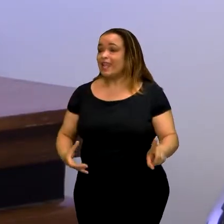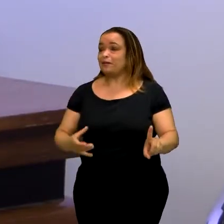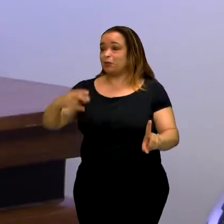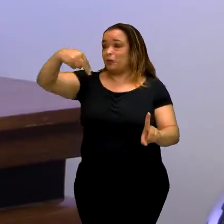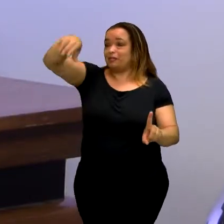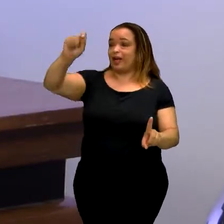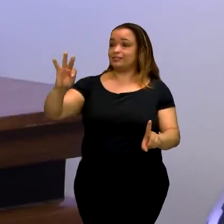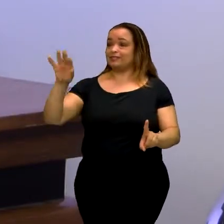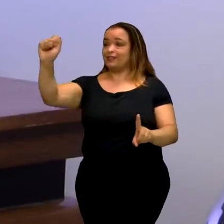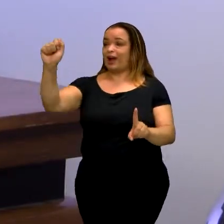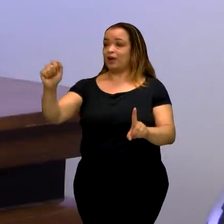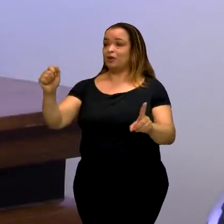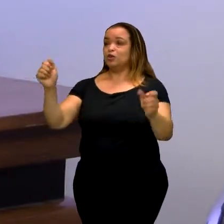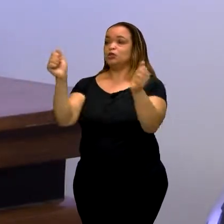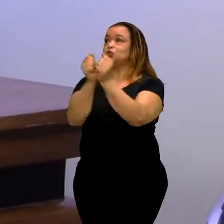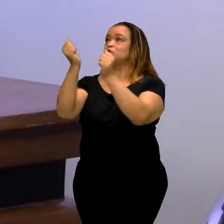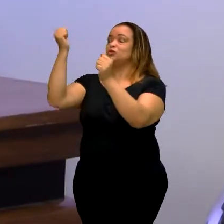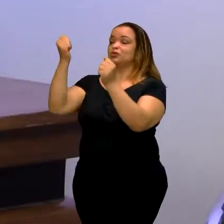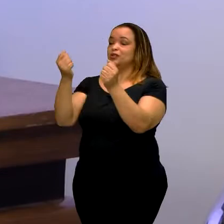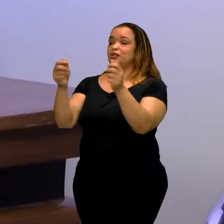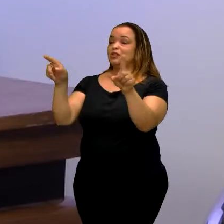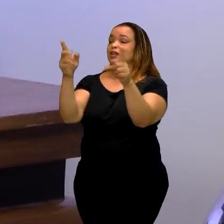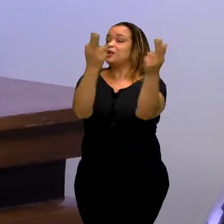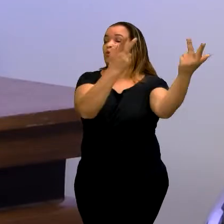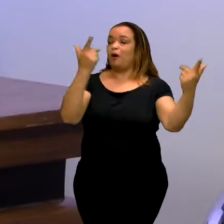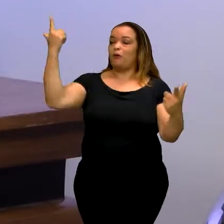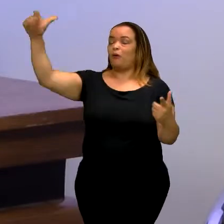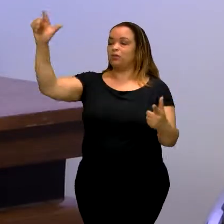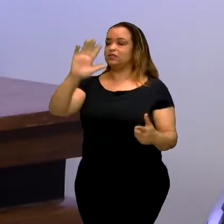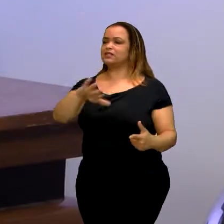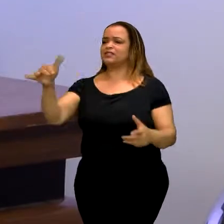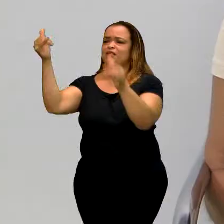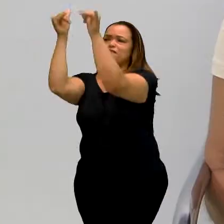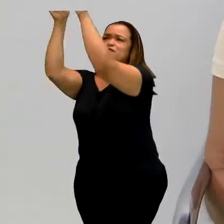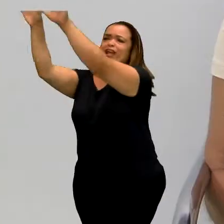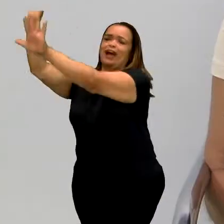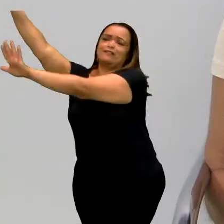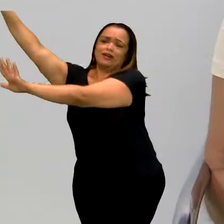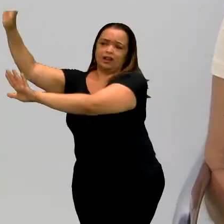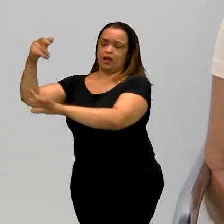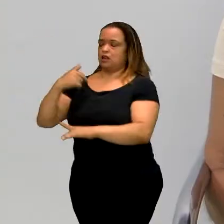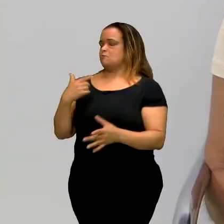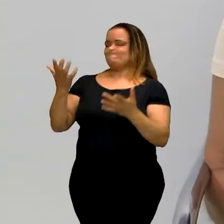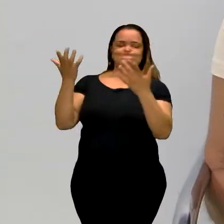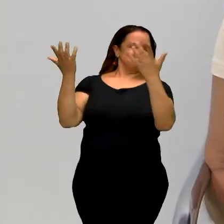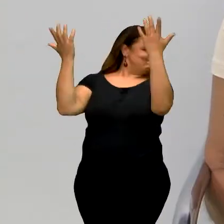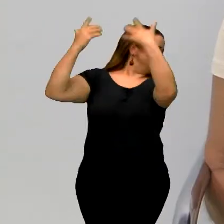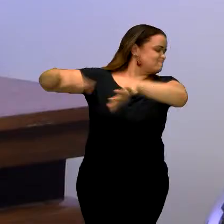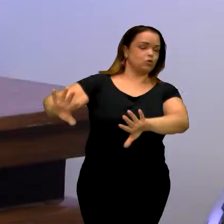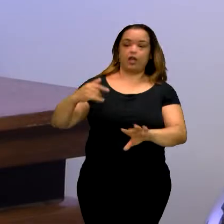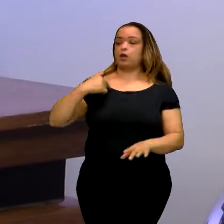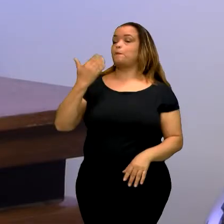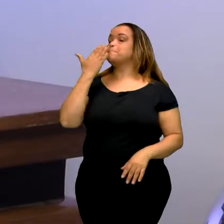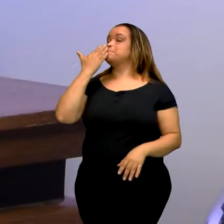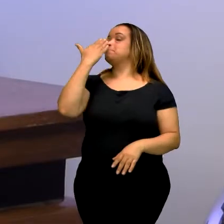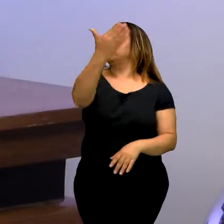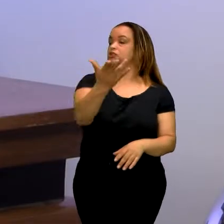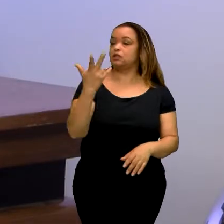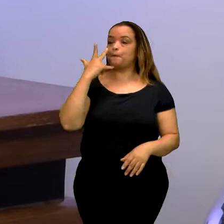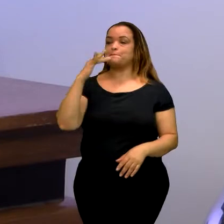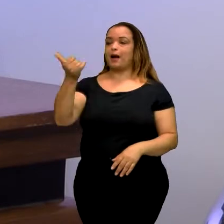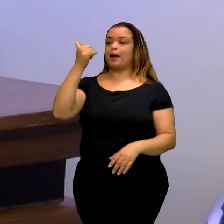crianças que ficam ali para poder estudar. Eu não queria isso. E aí eu pedi para os meus pais para